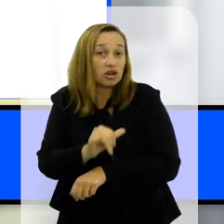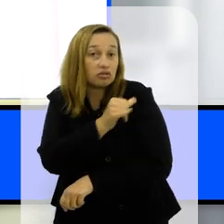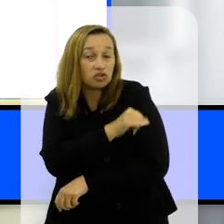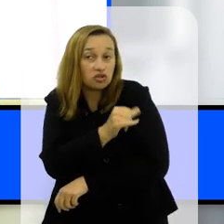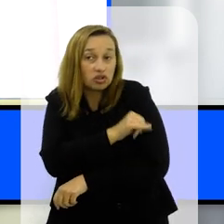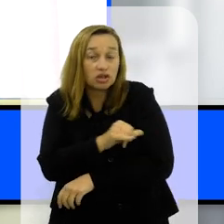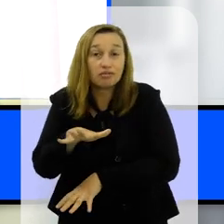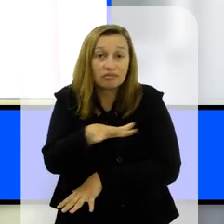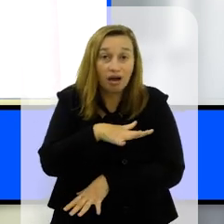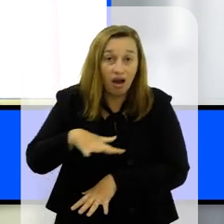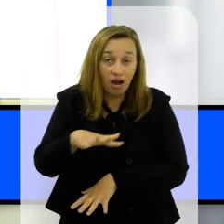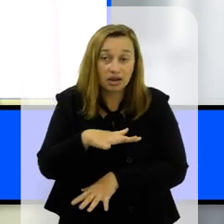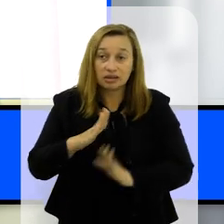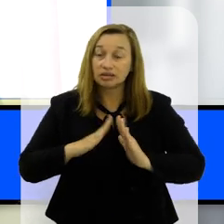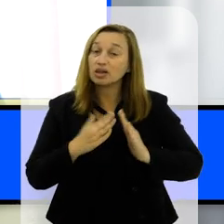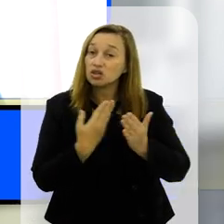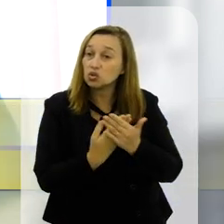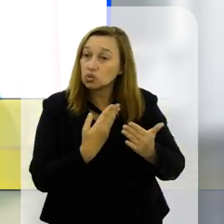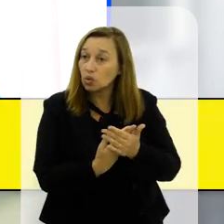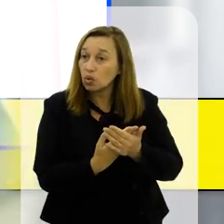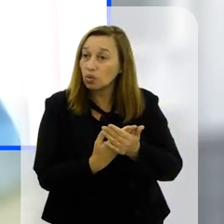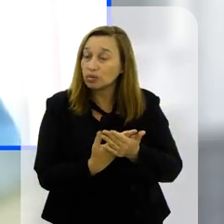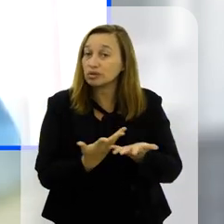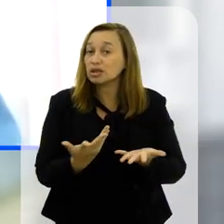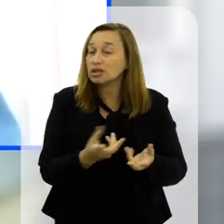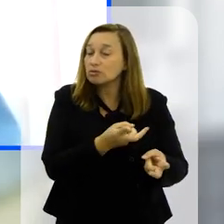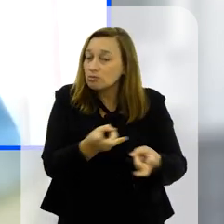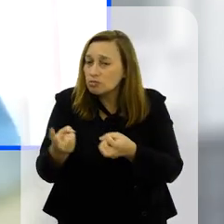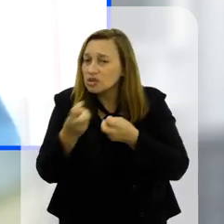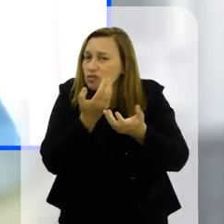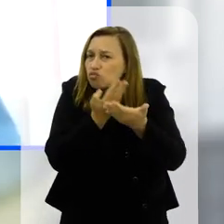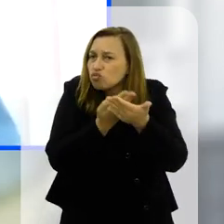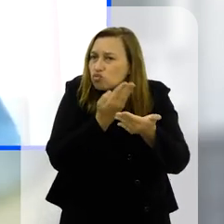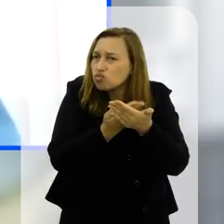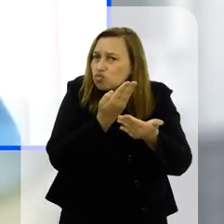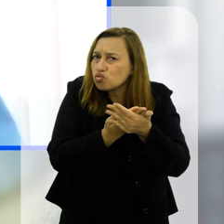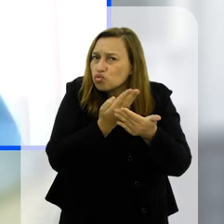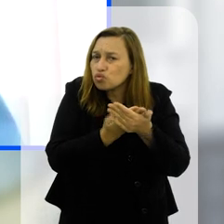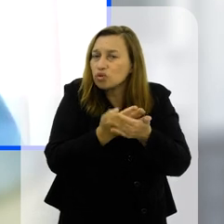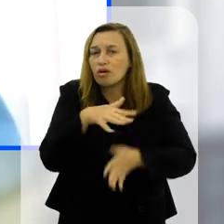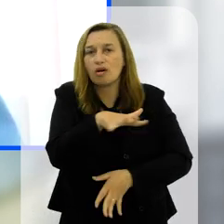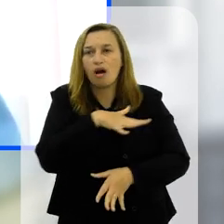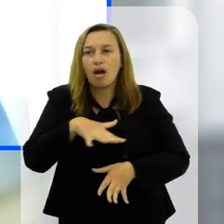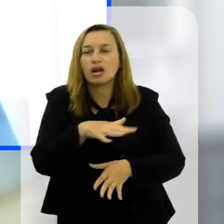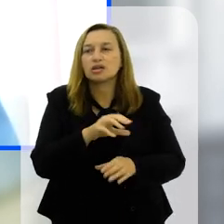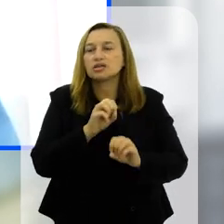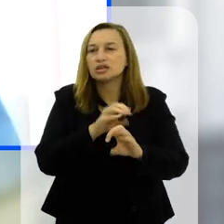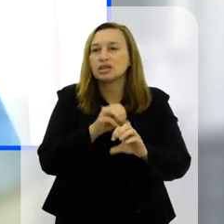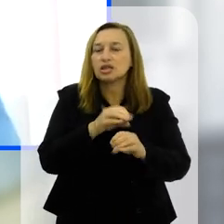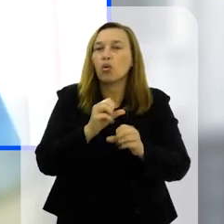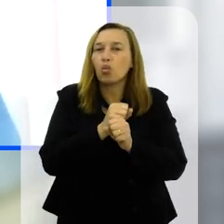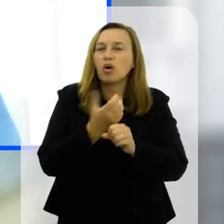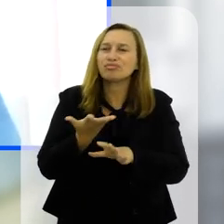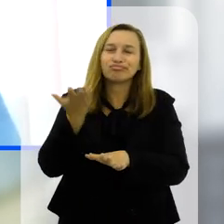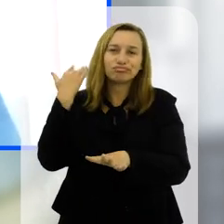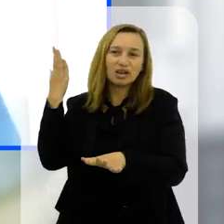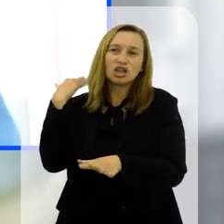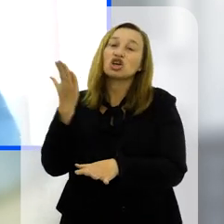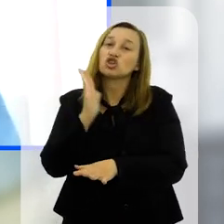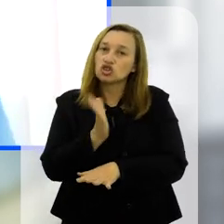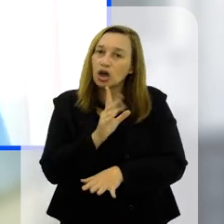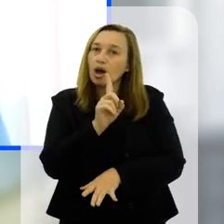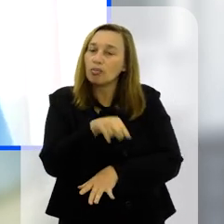nossas unidades escolares, ela foi tomada a partir de um amadurecimento também da nossa rede de ensino ano passado, nós já